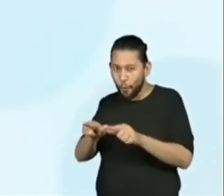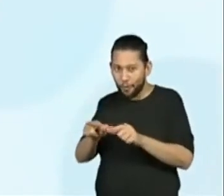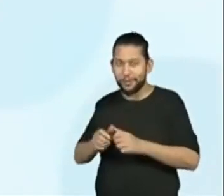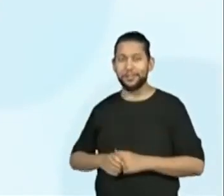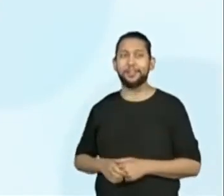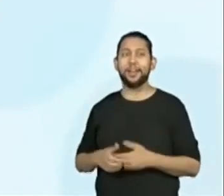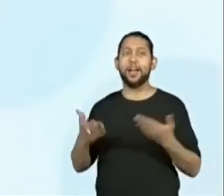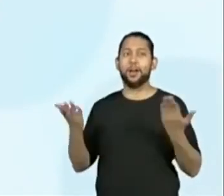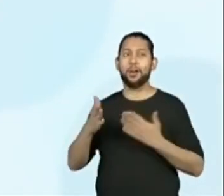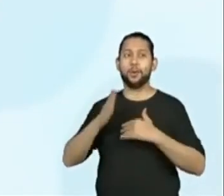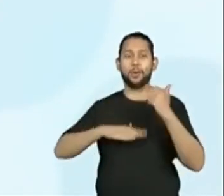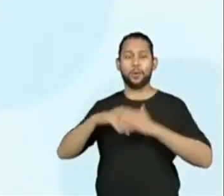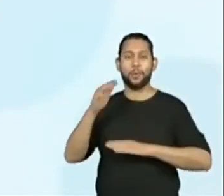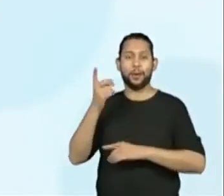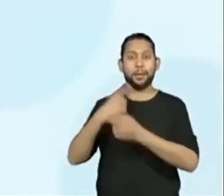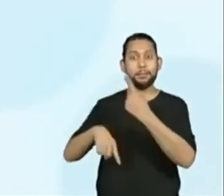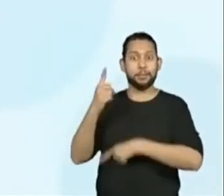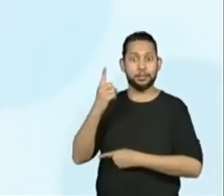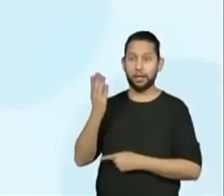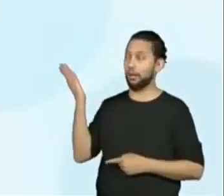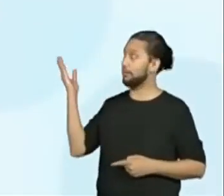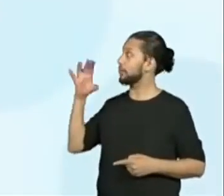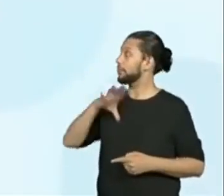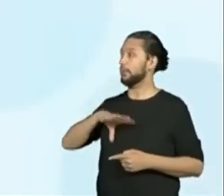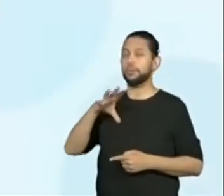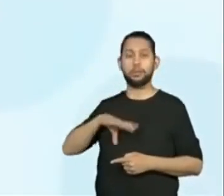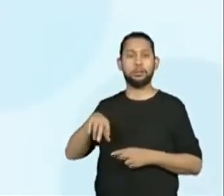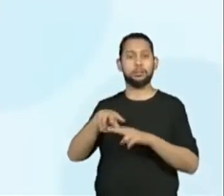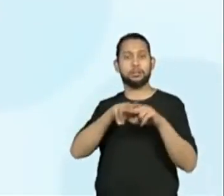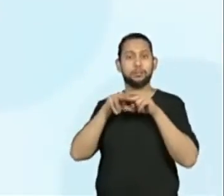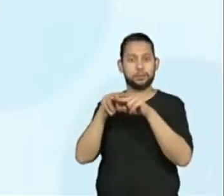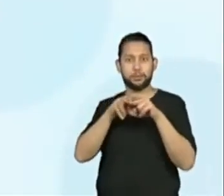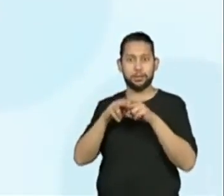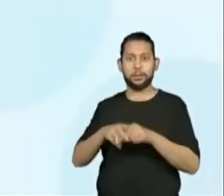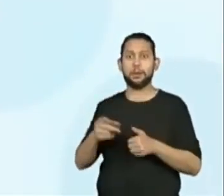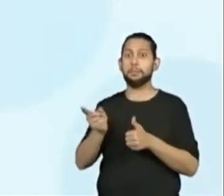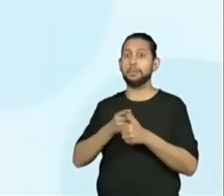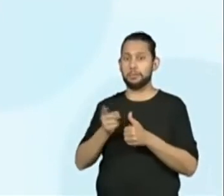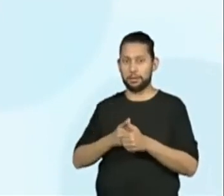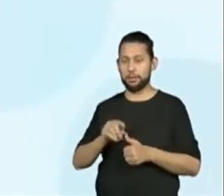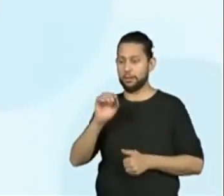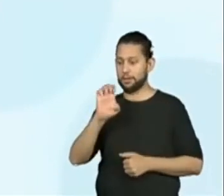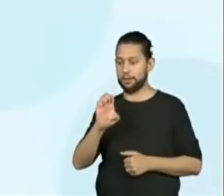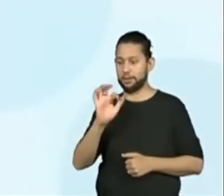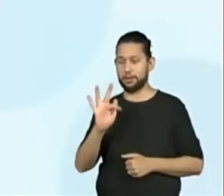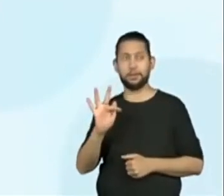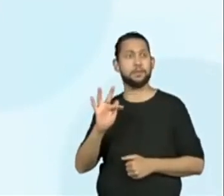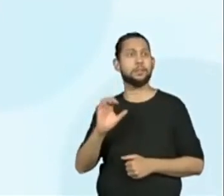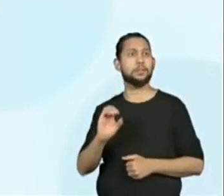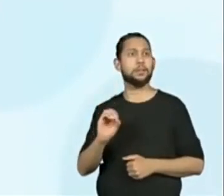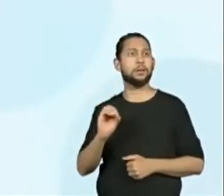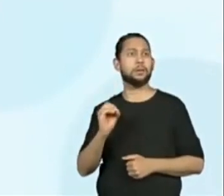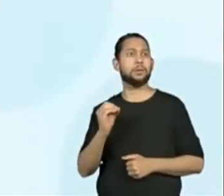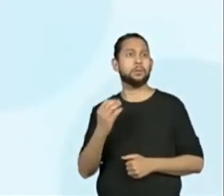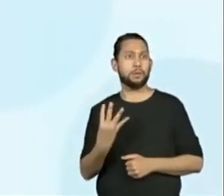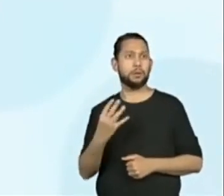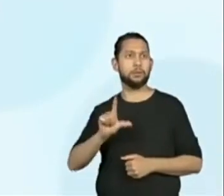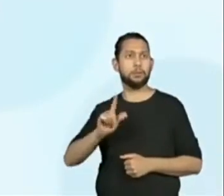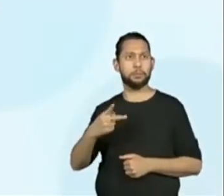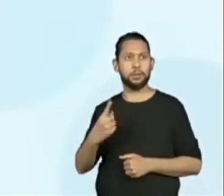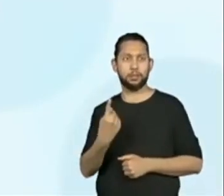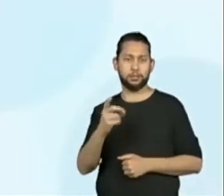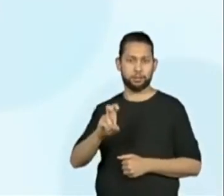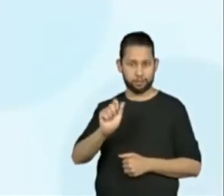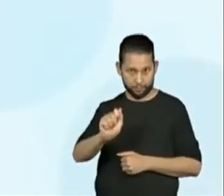habilidades, que temos aí algumas habilidades. Primeira habilidade, EF04LP15A, ler e